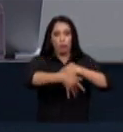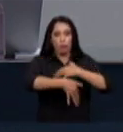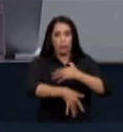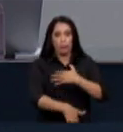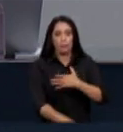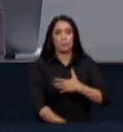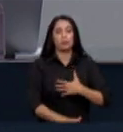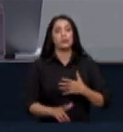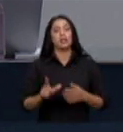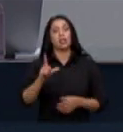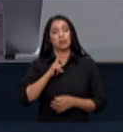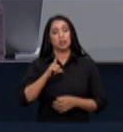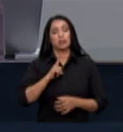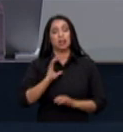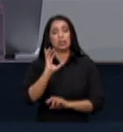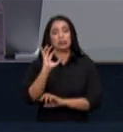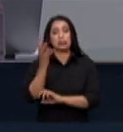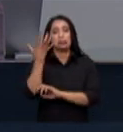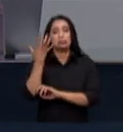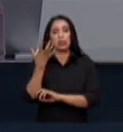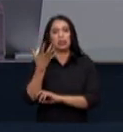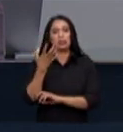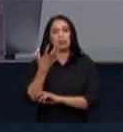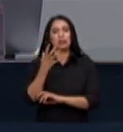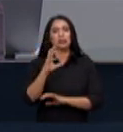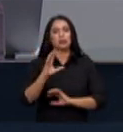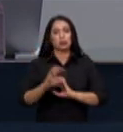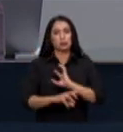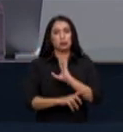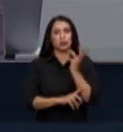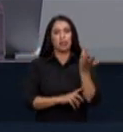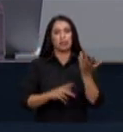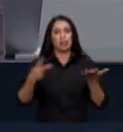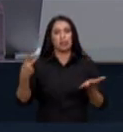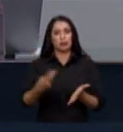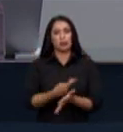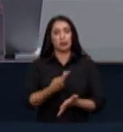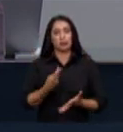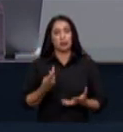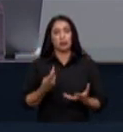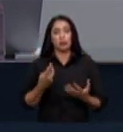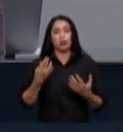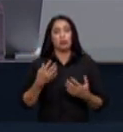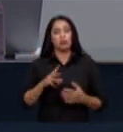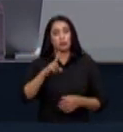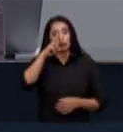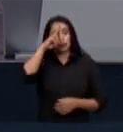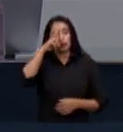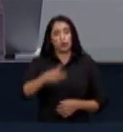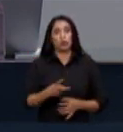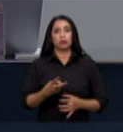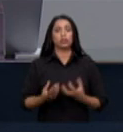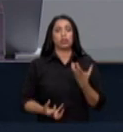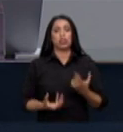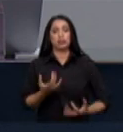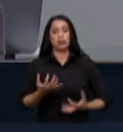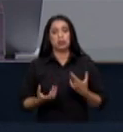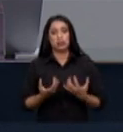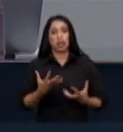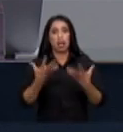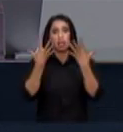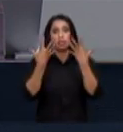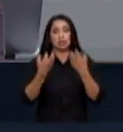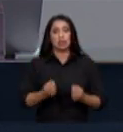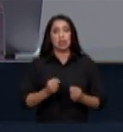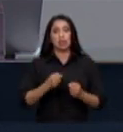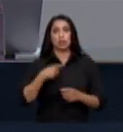e eventos climáticos extremos que incluem queimadas secas inundações e